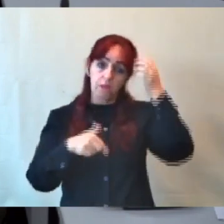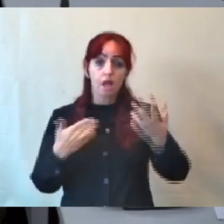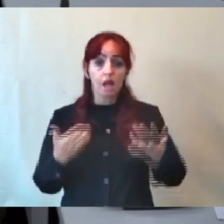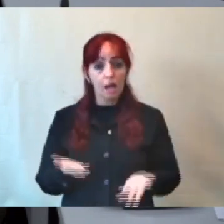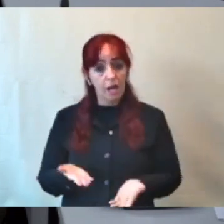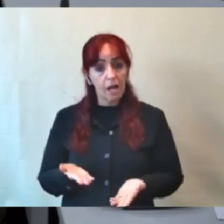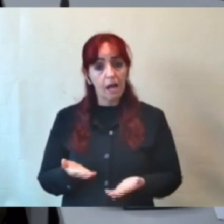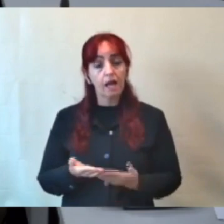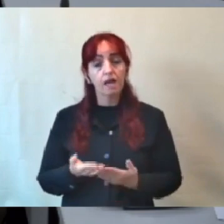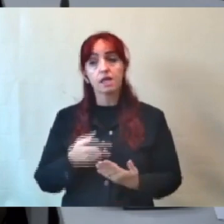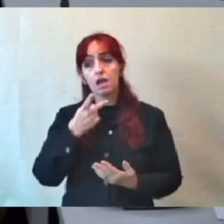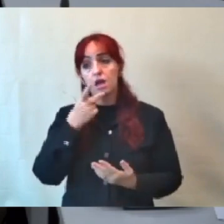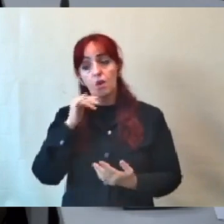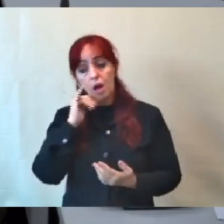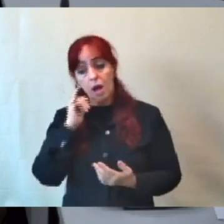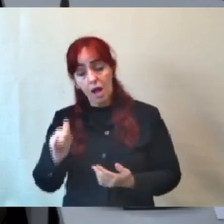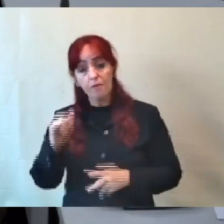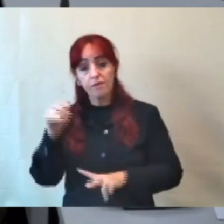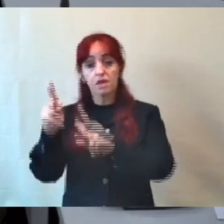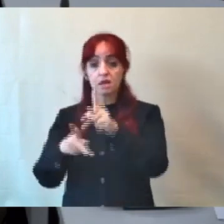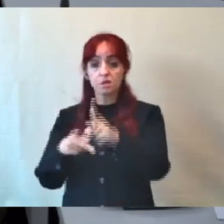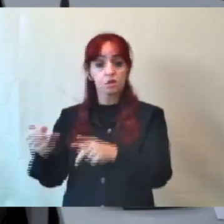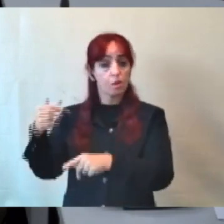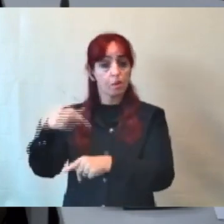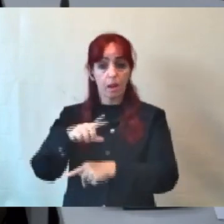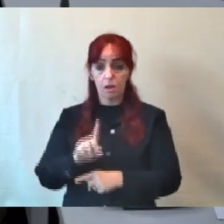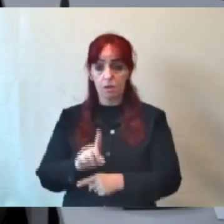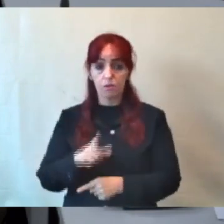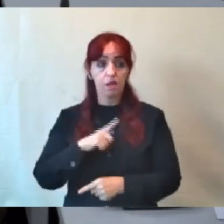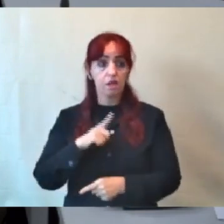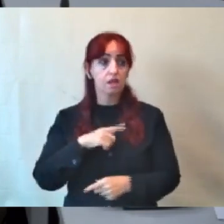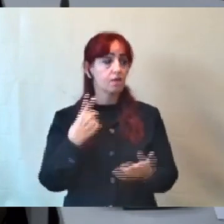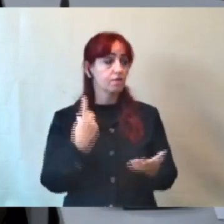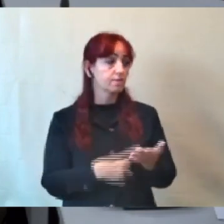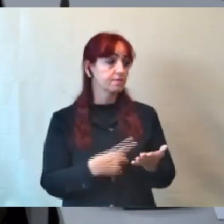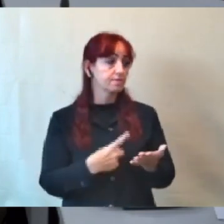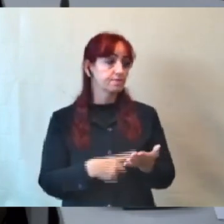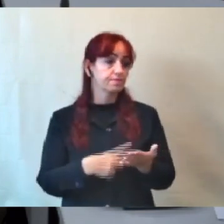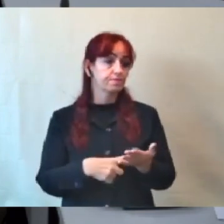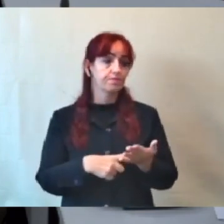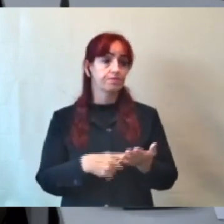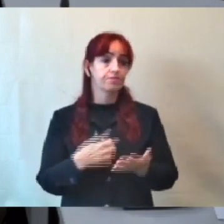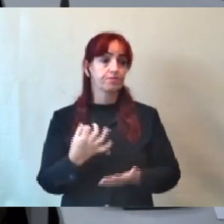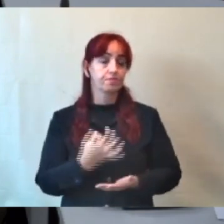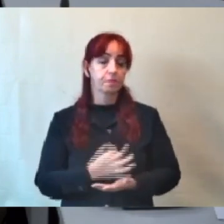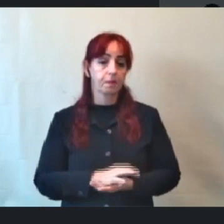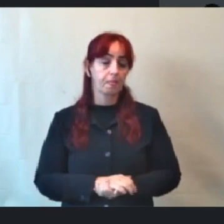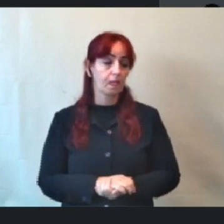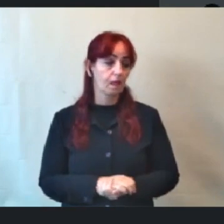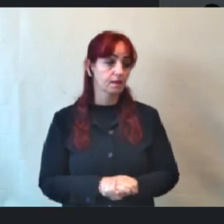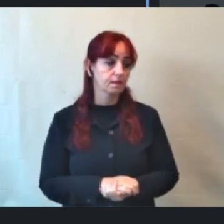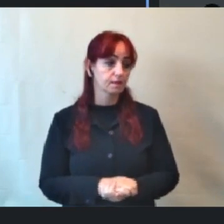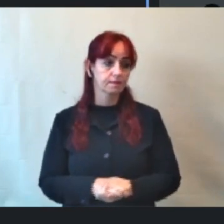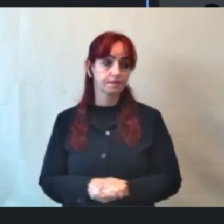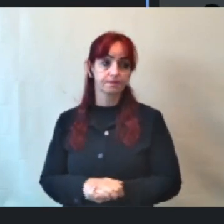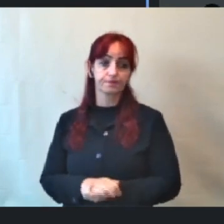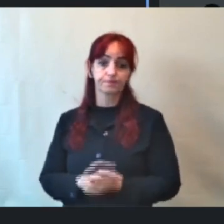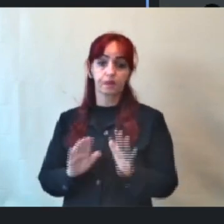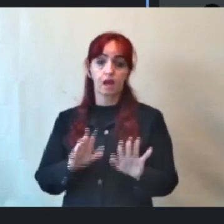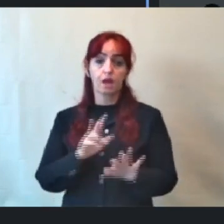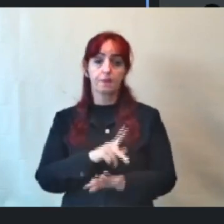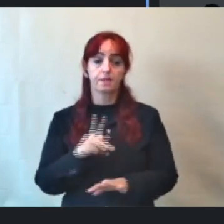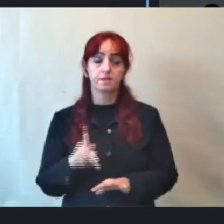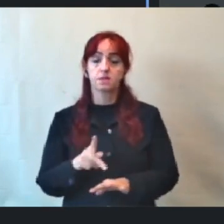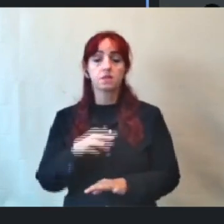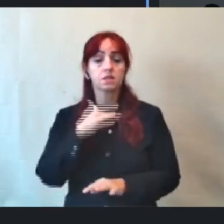todo mundo que eu tinha convidado. Então foi uma convocatória inicial, o Reinaldo. Presidente, mas em nenhum